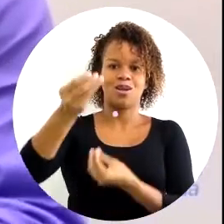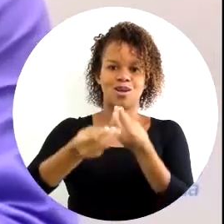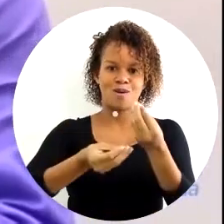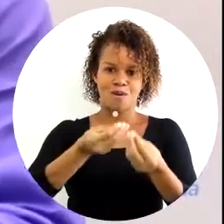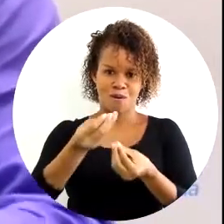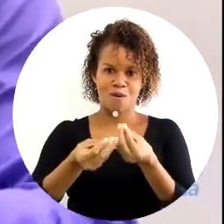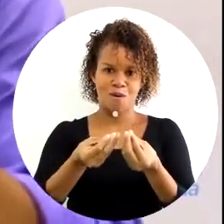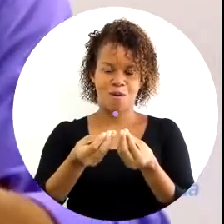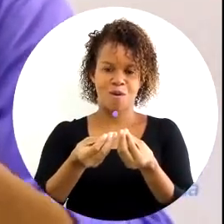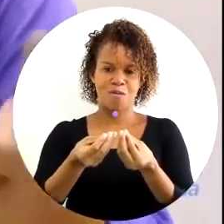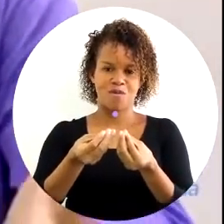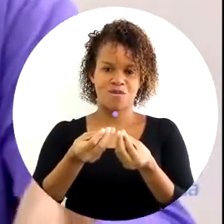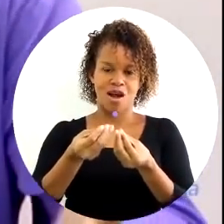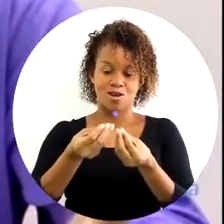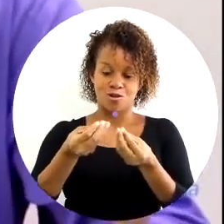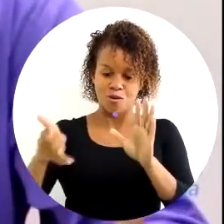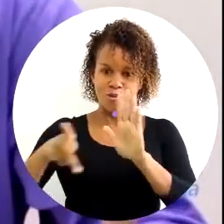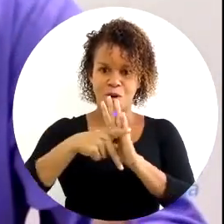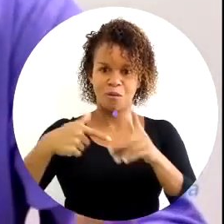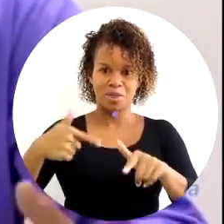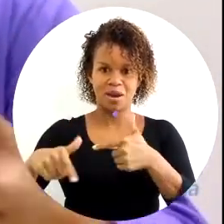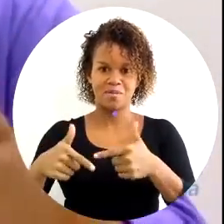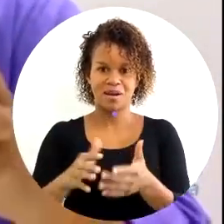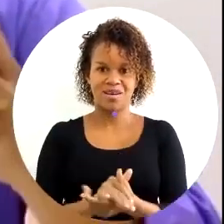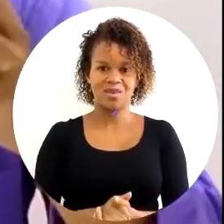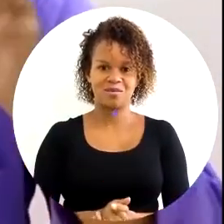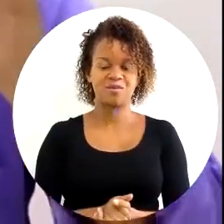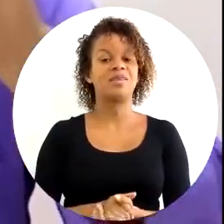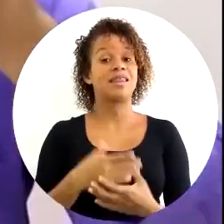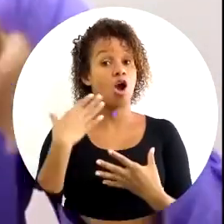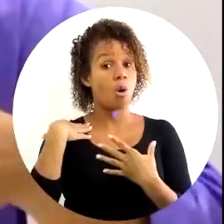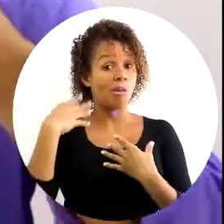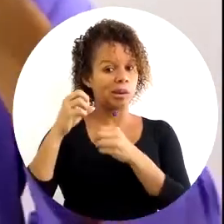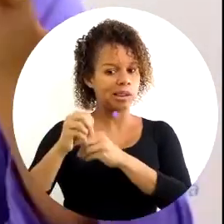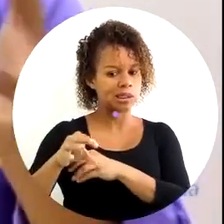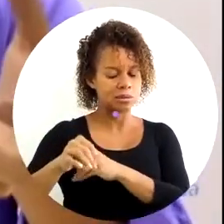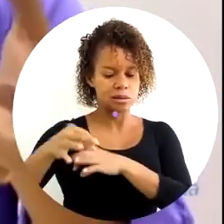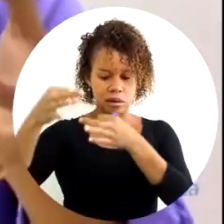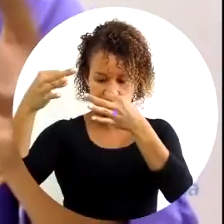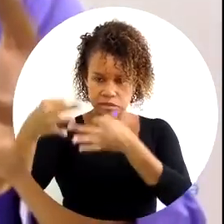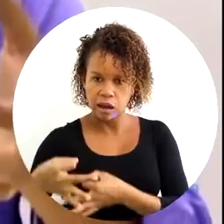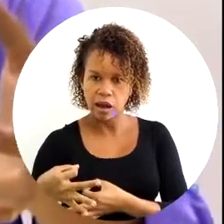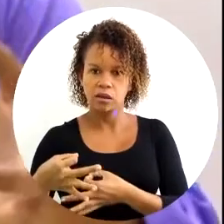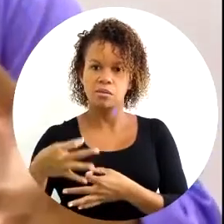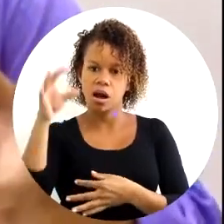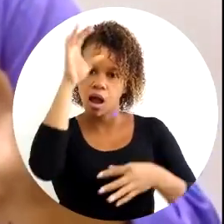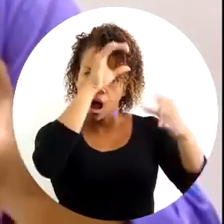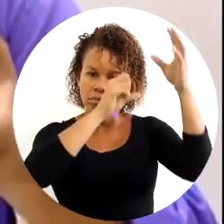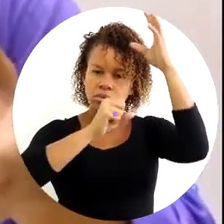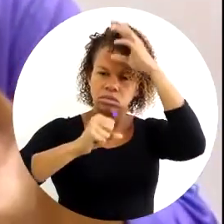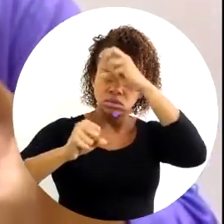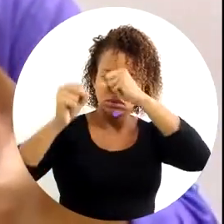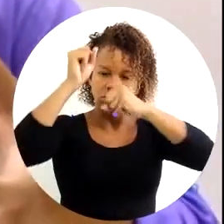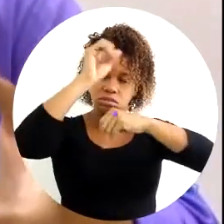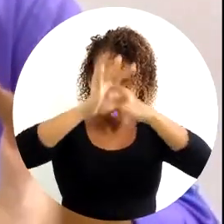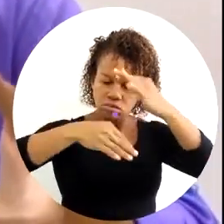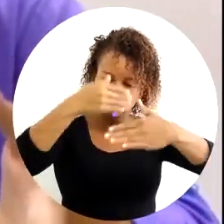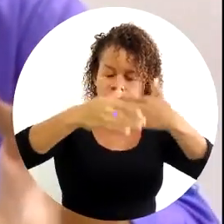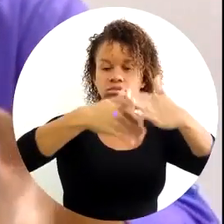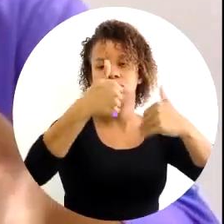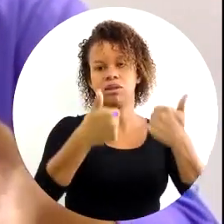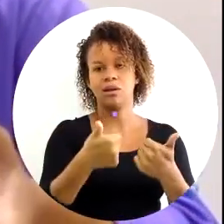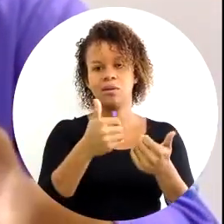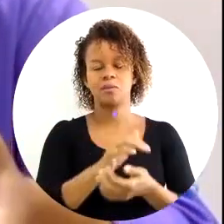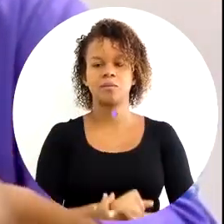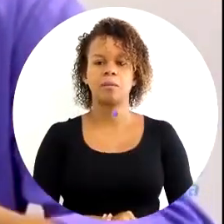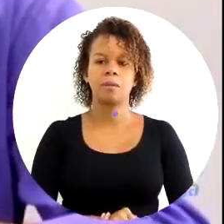a forma como faz o próprio trabalho. E aí, o ensino tem que ser adequado para que a aprendizagem aconteça de maneira